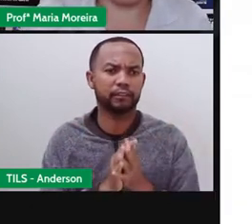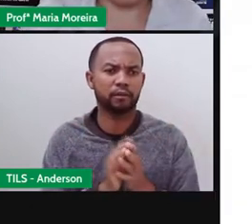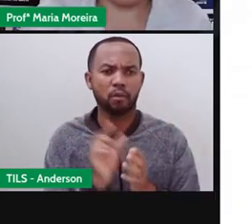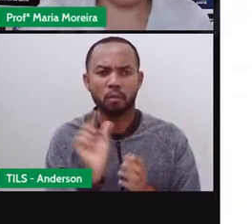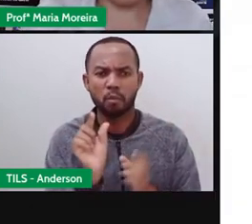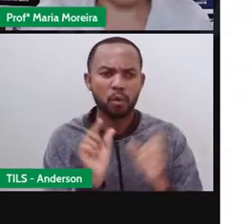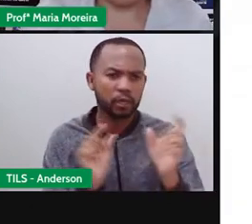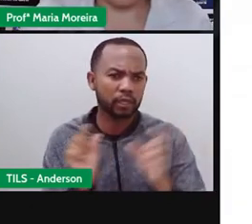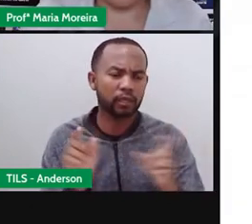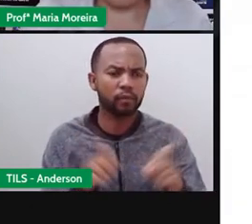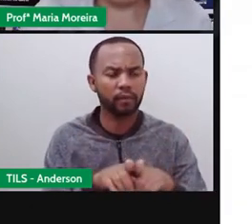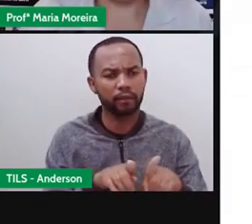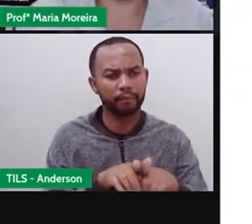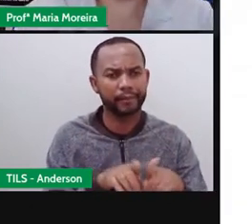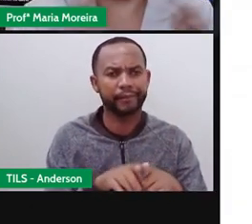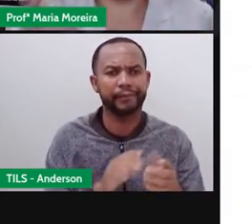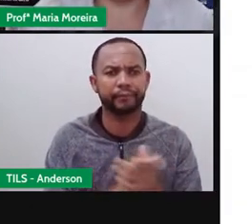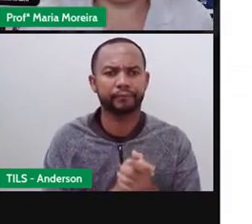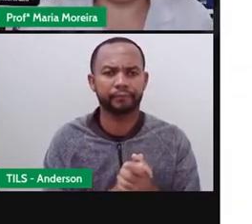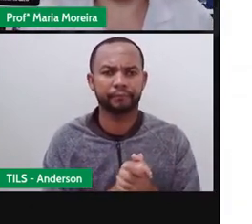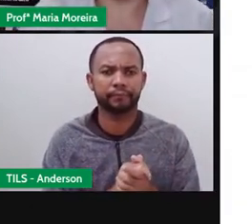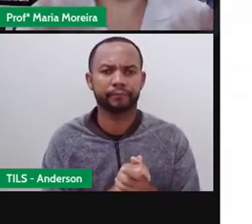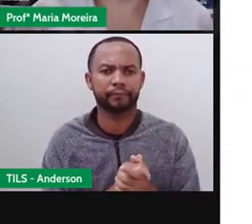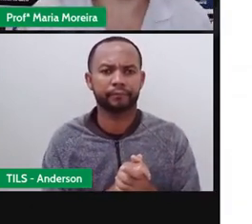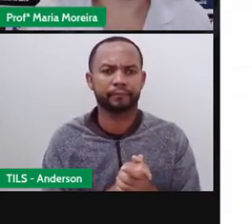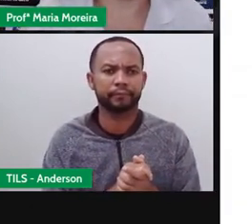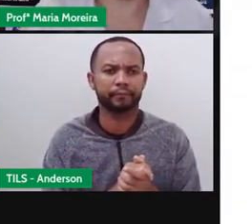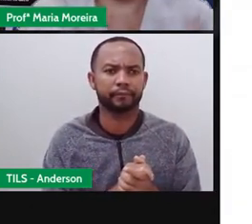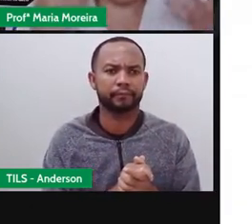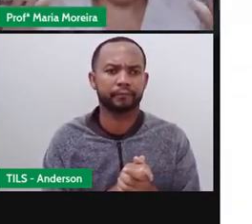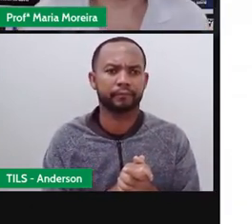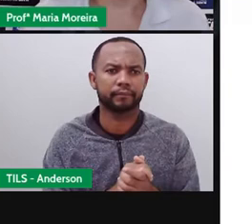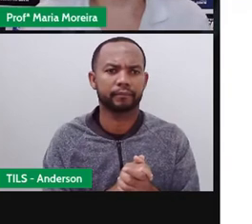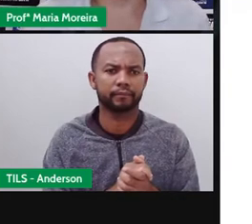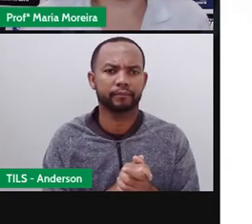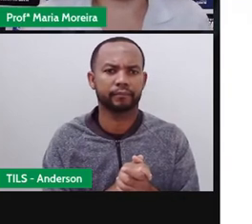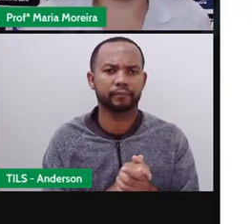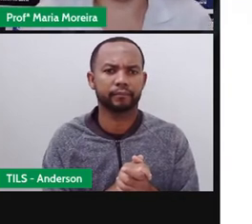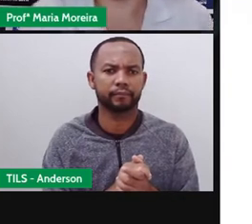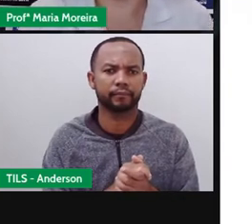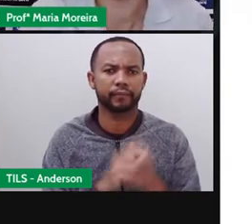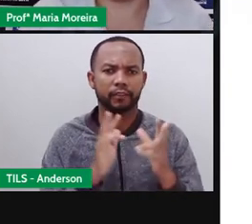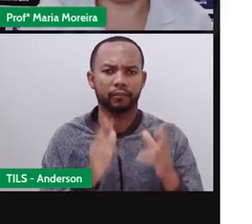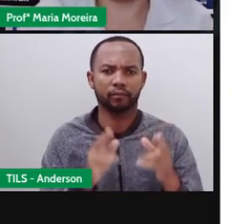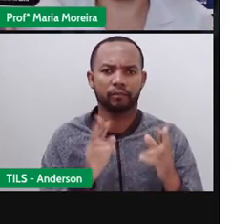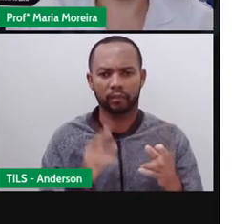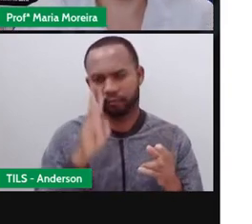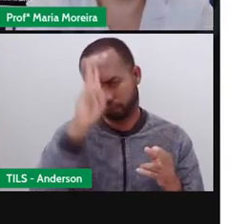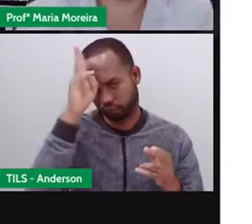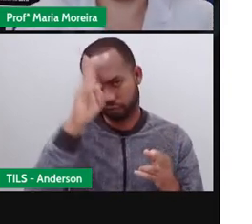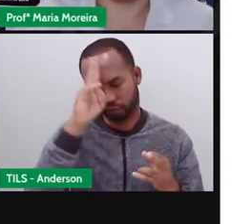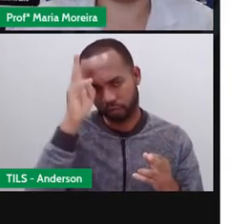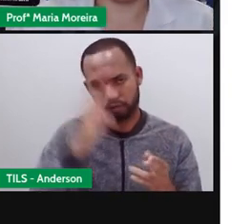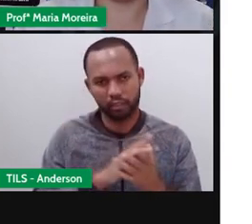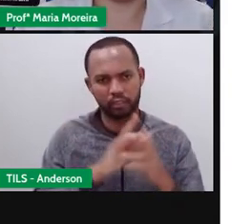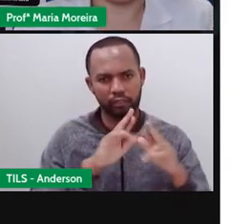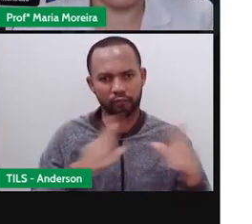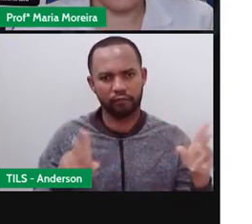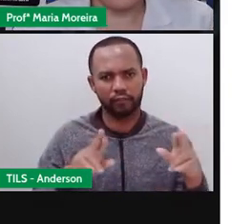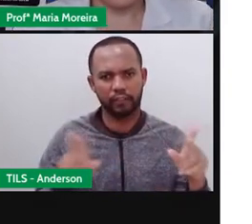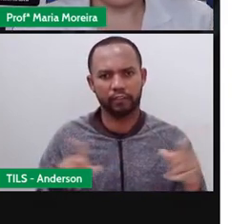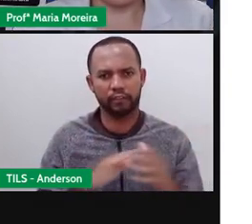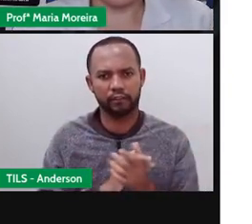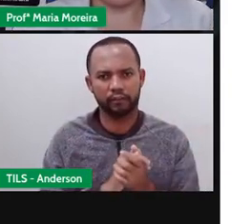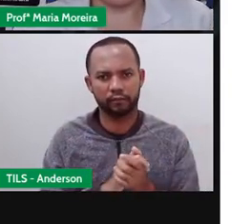diferente, né? Mas, basicamente, ela teria o quê? A mesma história. Seria contada diferente porque somos o quê? Pessoas